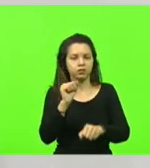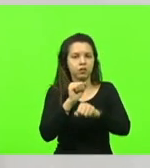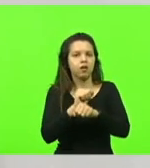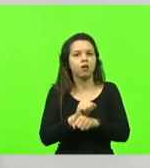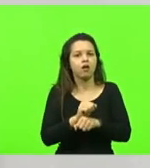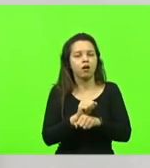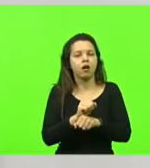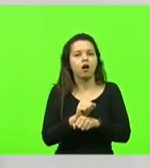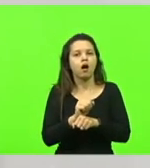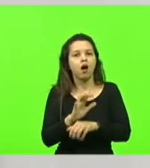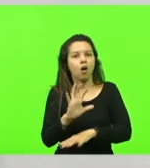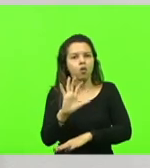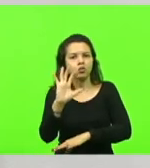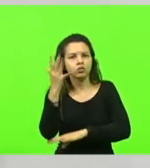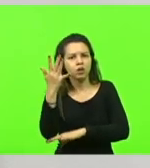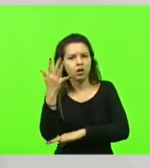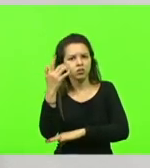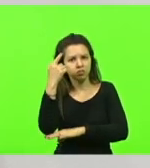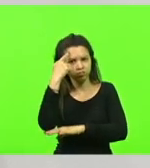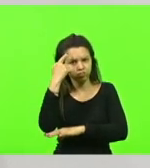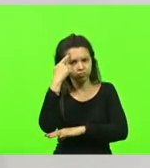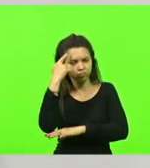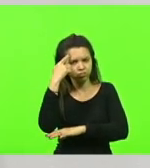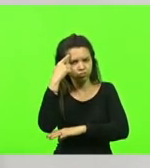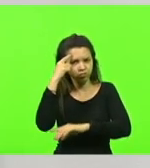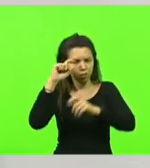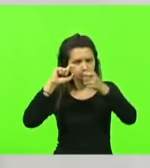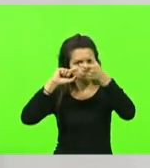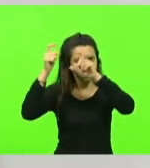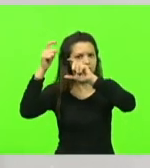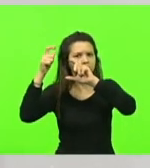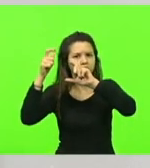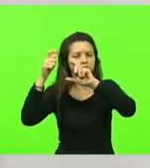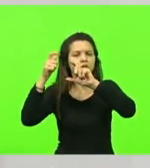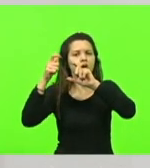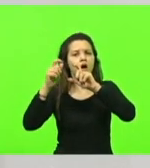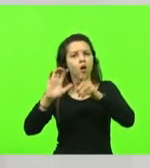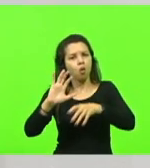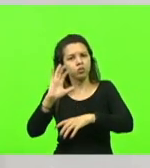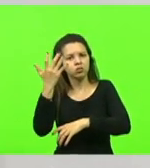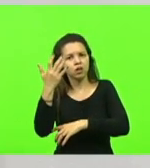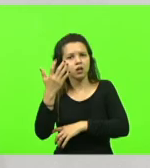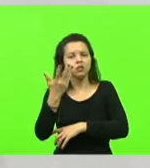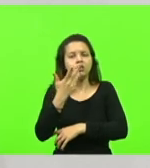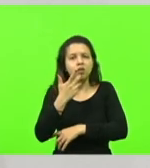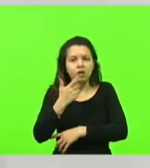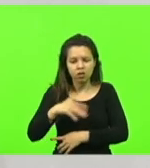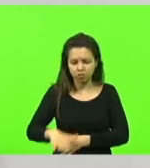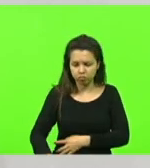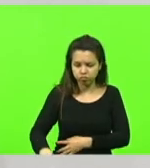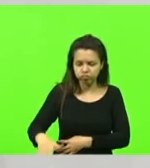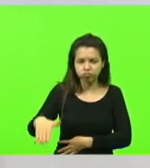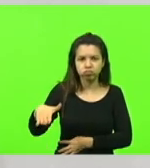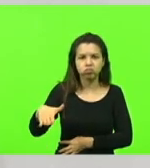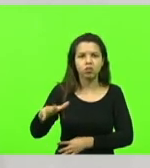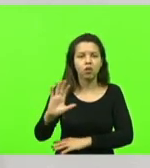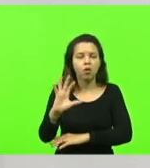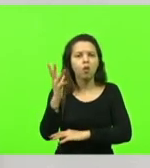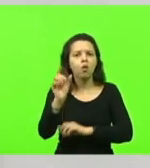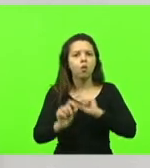lesão neurológica mais comum na primeira infância. As causas são várias. São